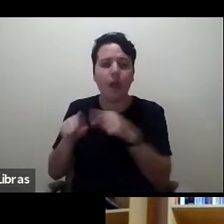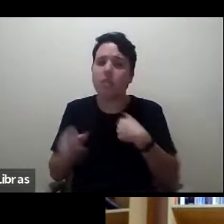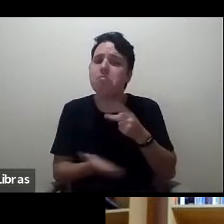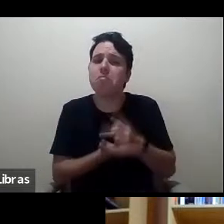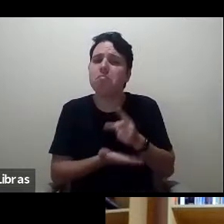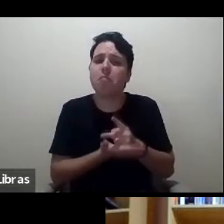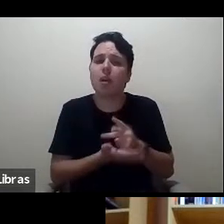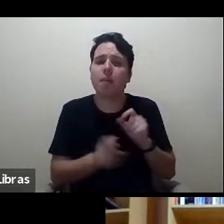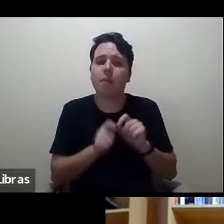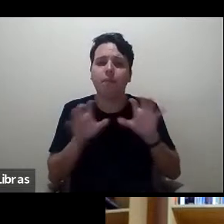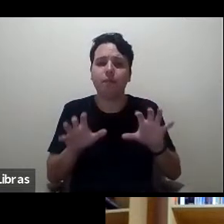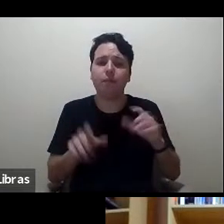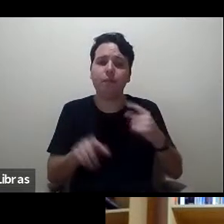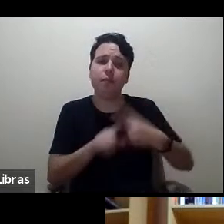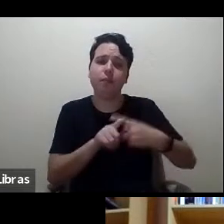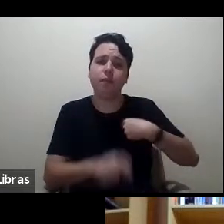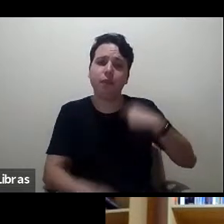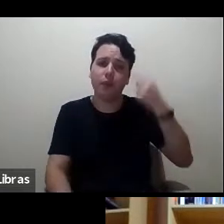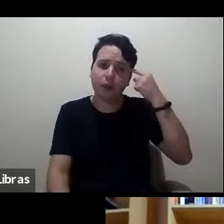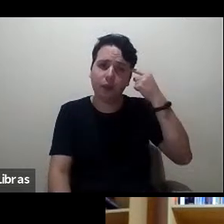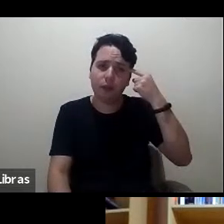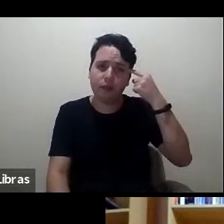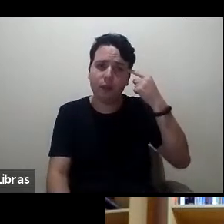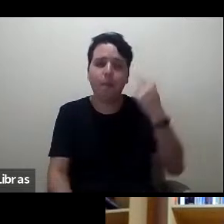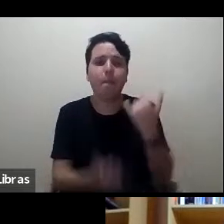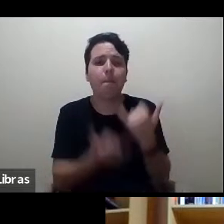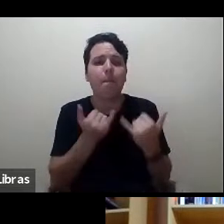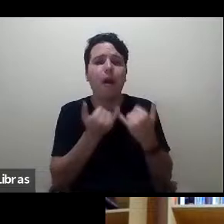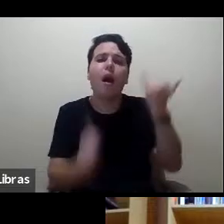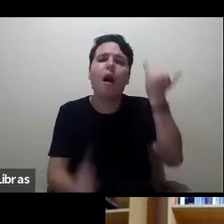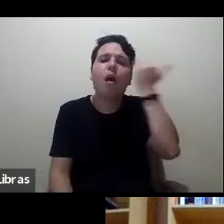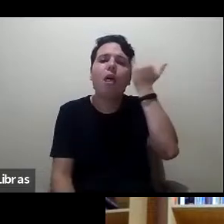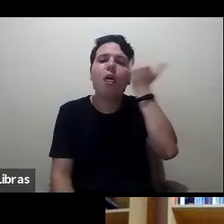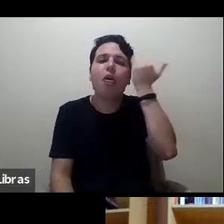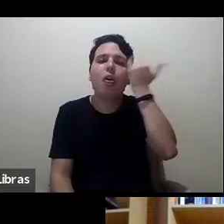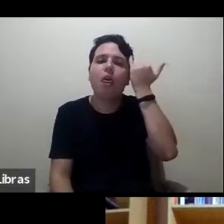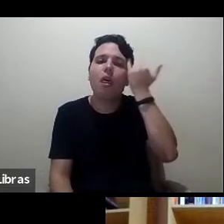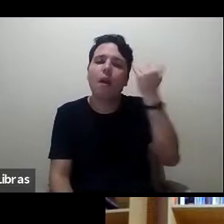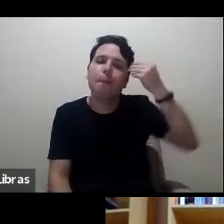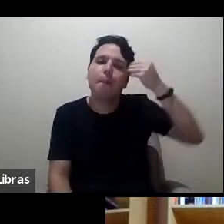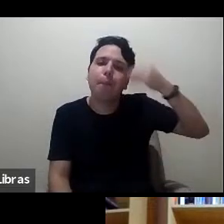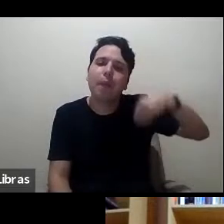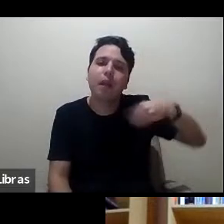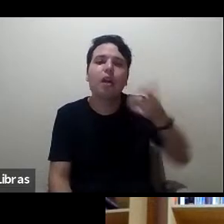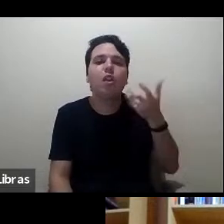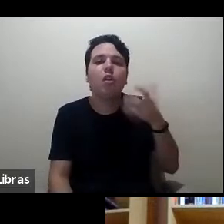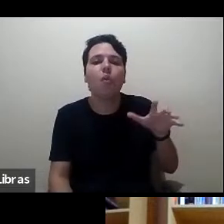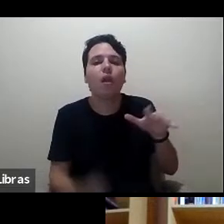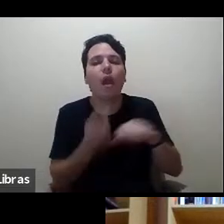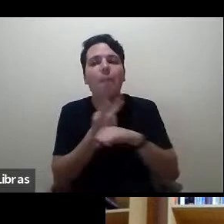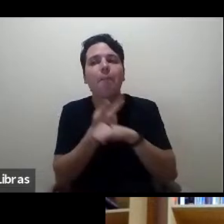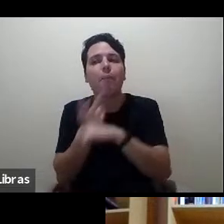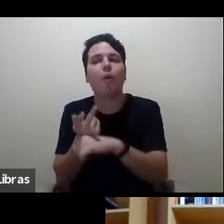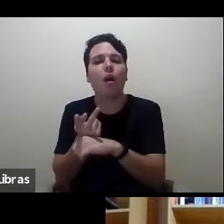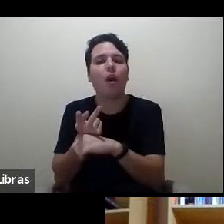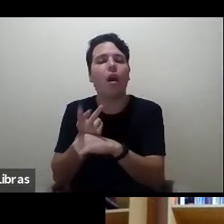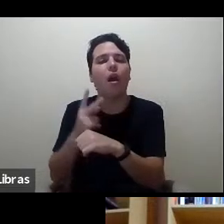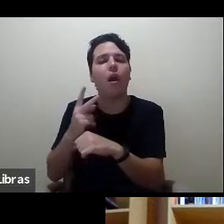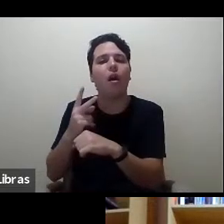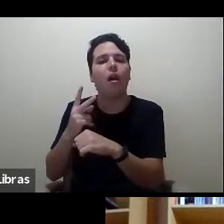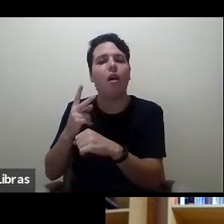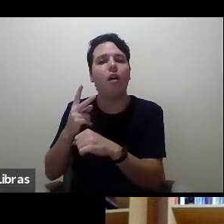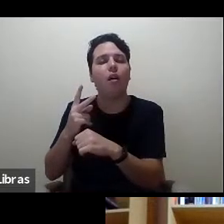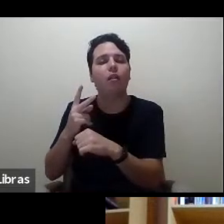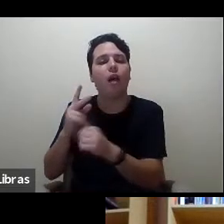Porque eu acho que é muita preguiça não consultar outras línguas. Eu mesmo faço